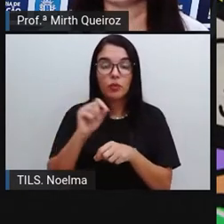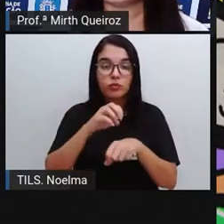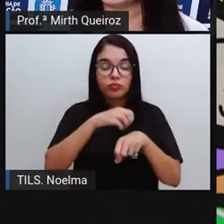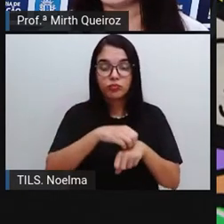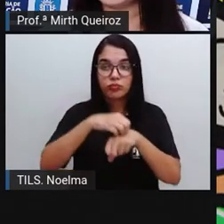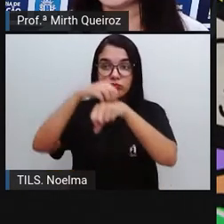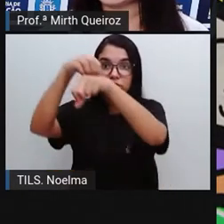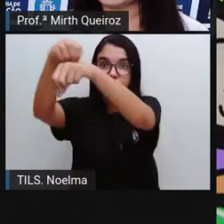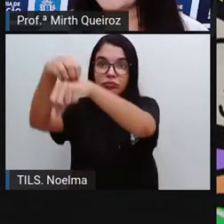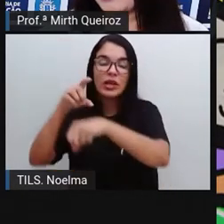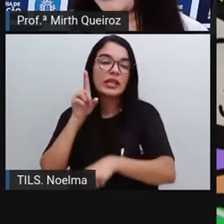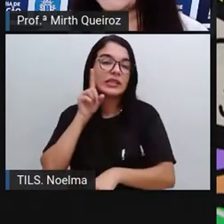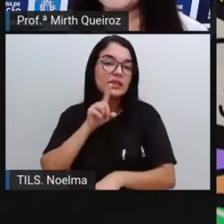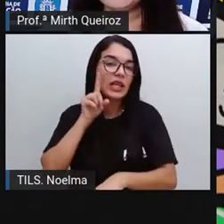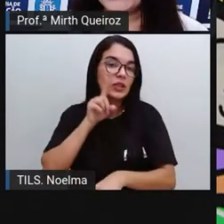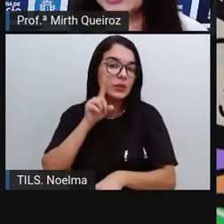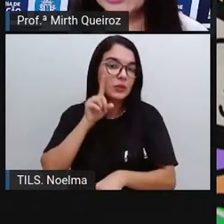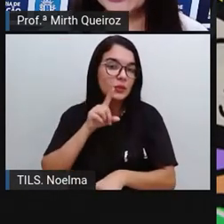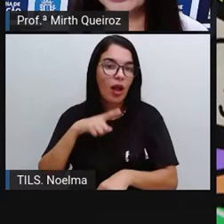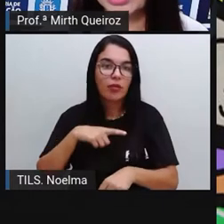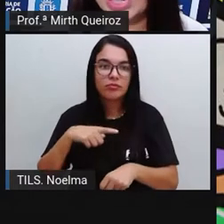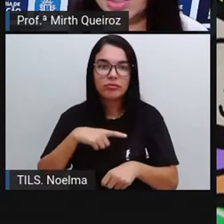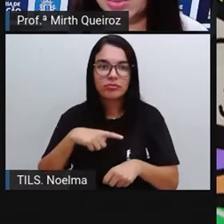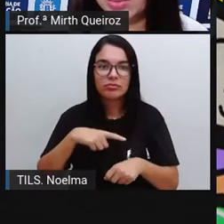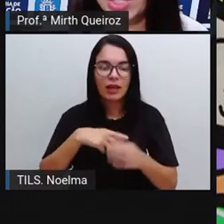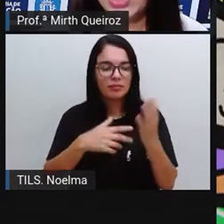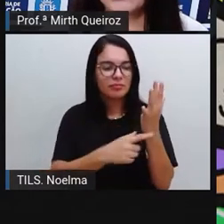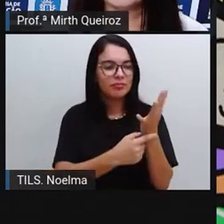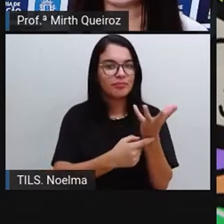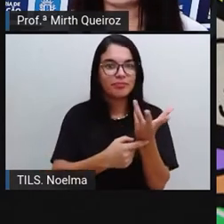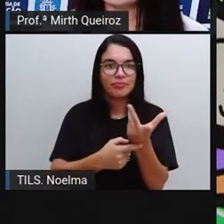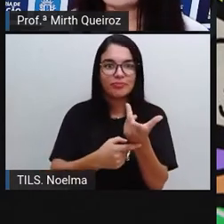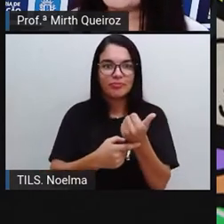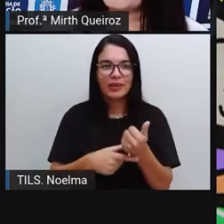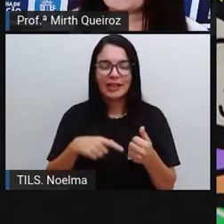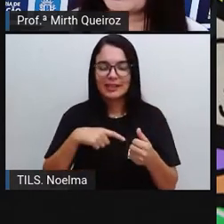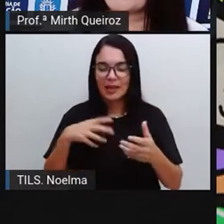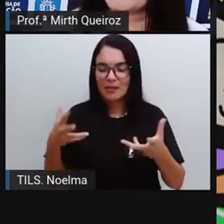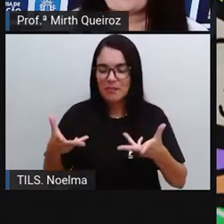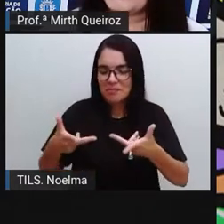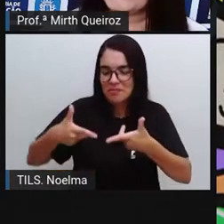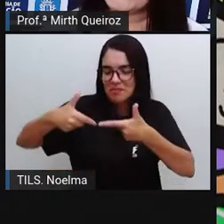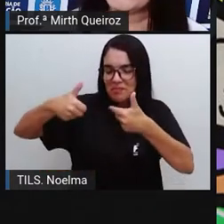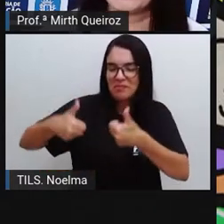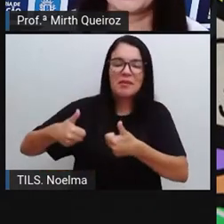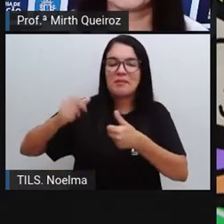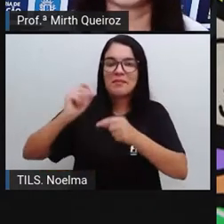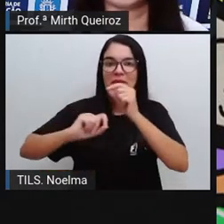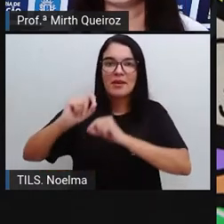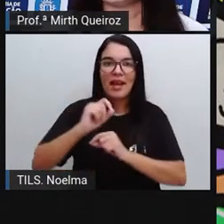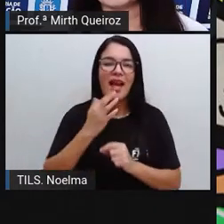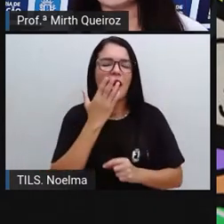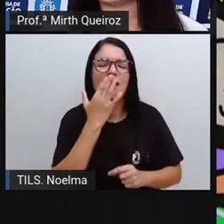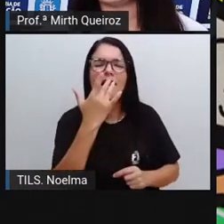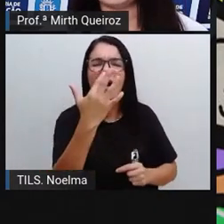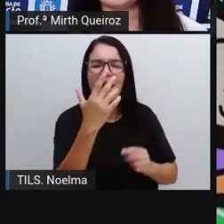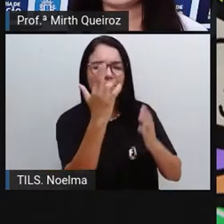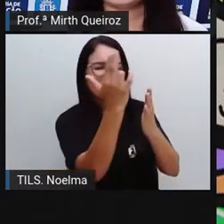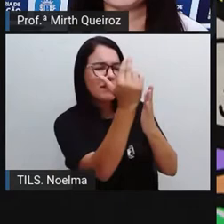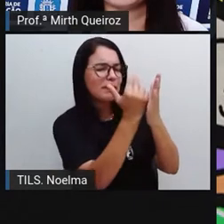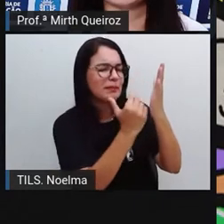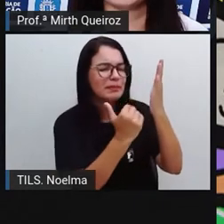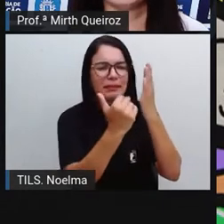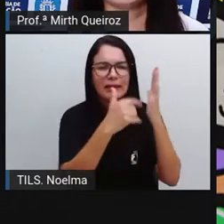tendo, construindo uma carreira de muito sucesso. Com seu colorido, características, as obras de arte de